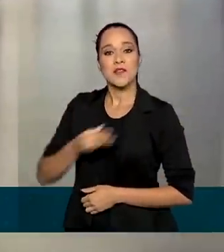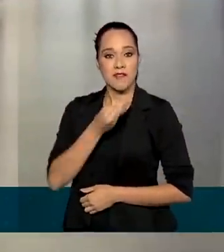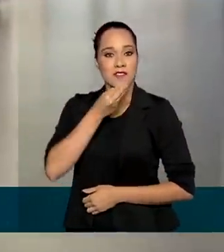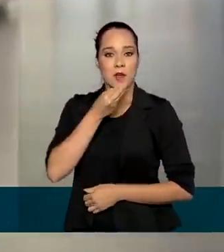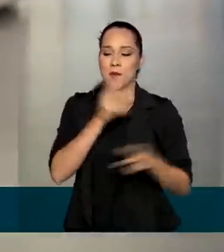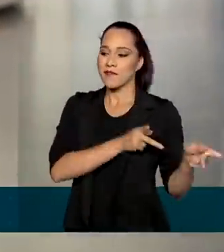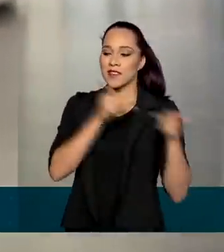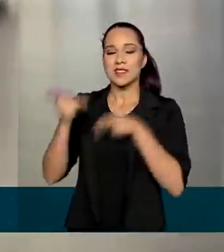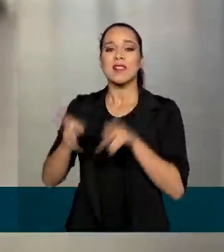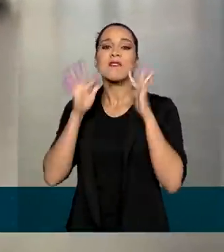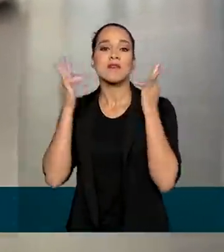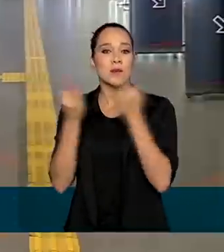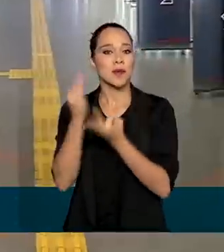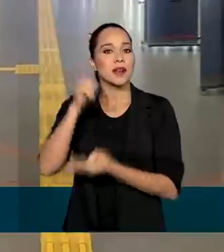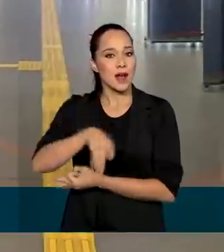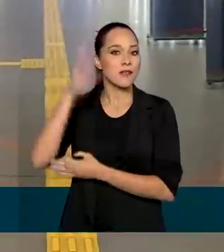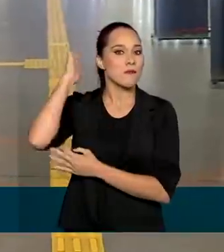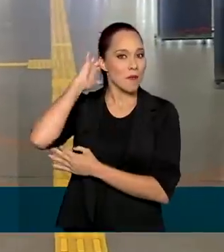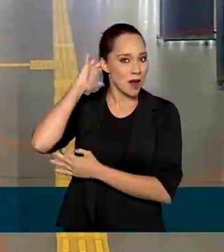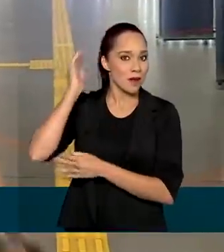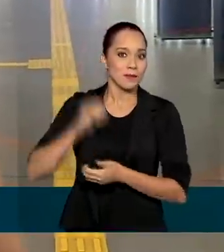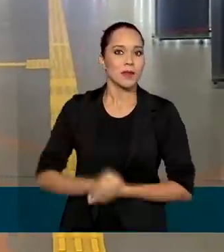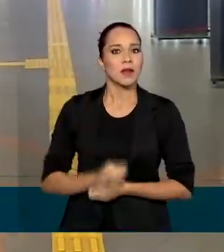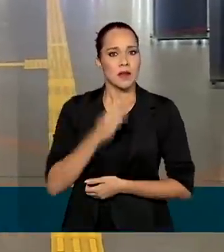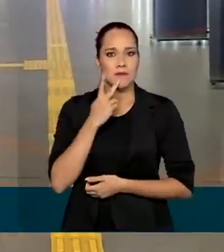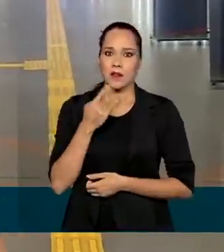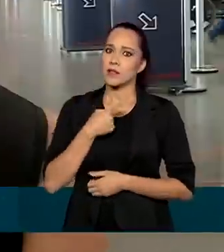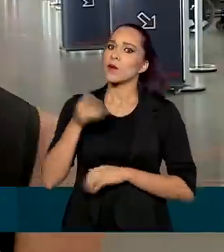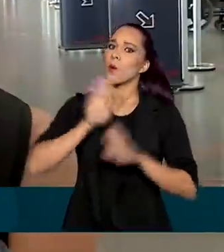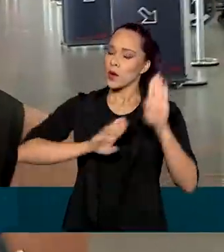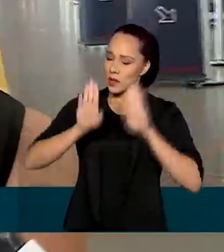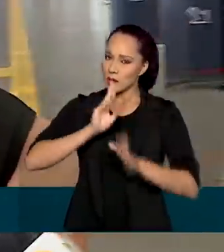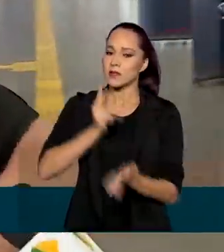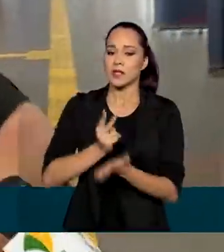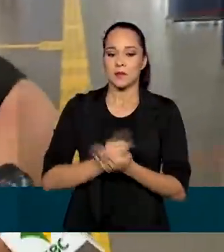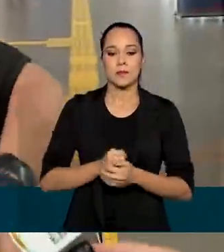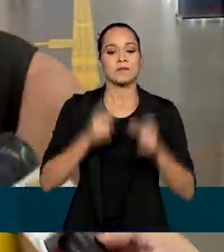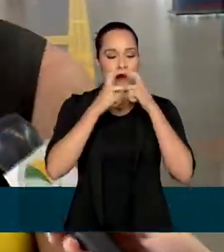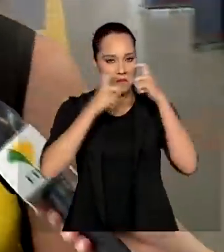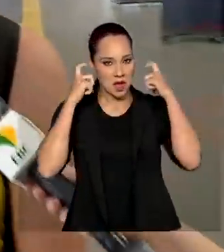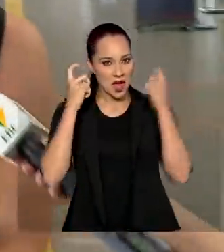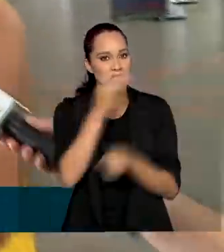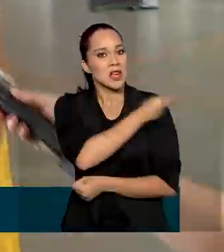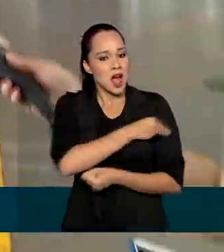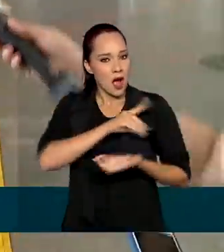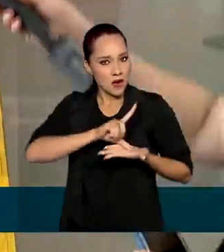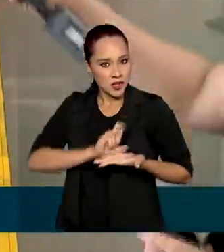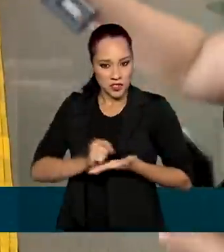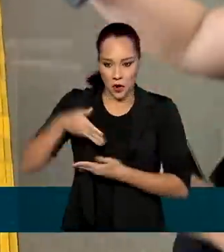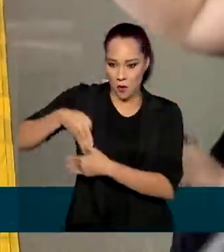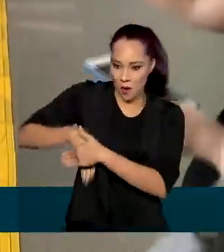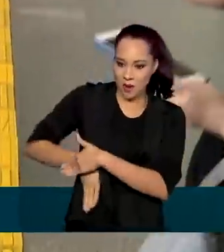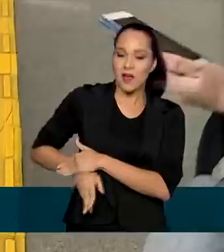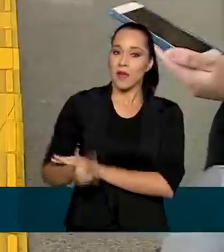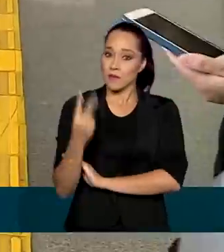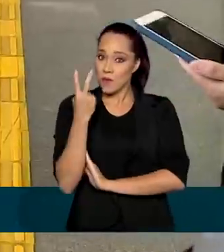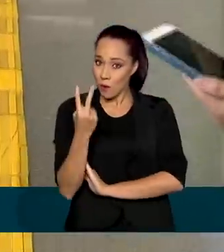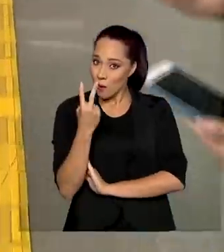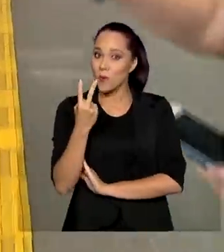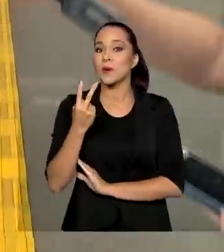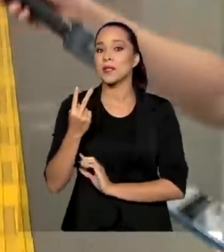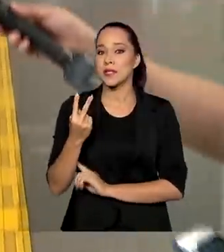para visitar a família no Pará e conta que não se descuida. Máscara, álcool em gel aqui na bolsa tem dois,